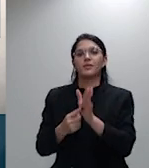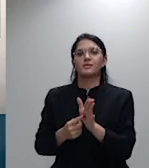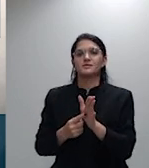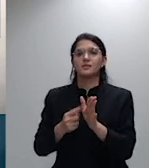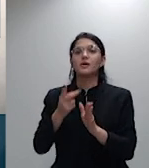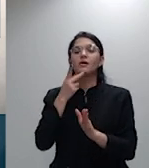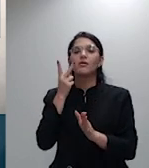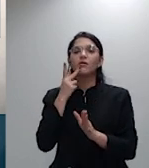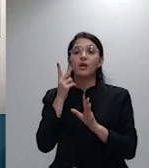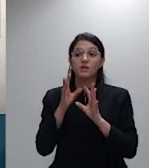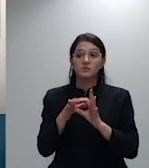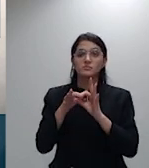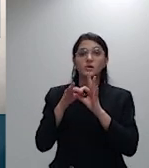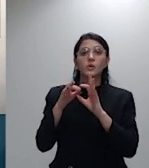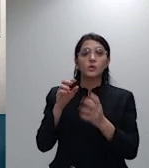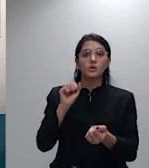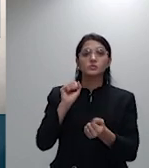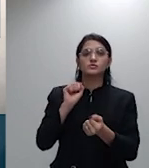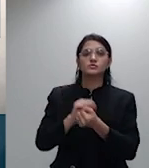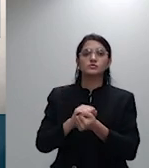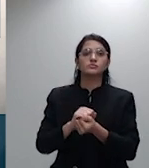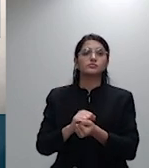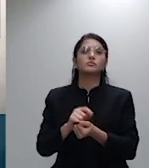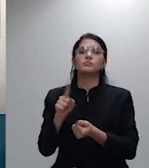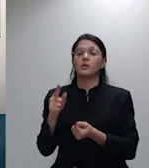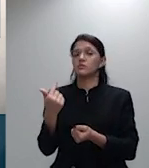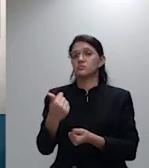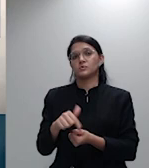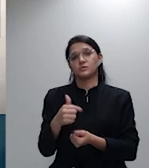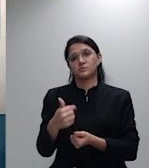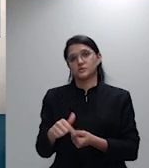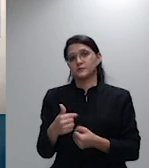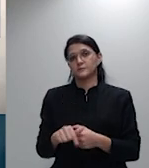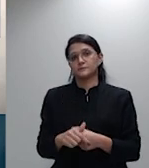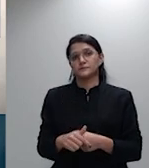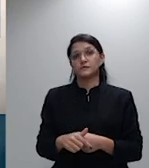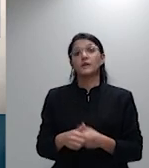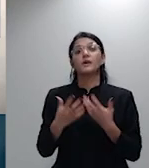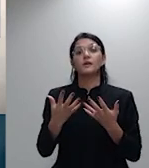que teria o condão de impedir a nova demanda